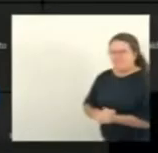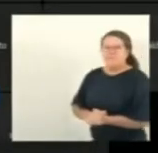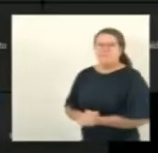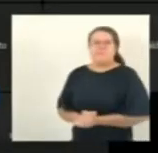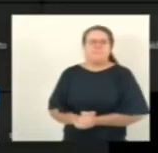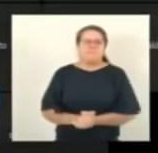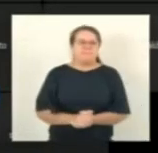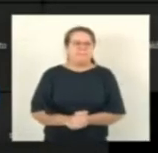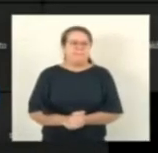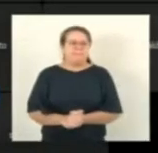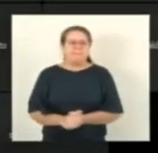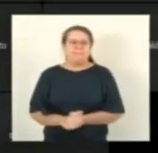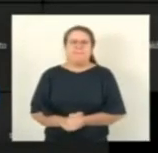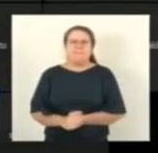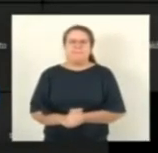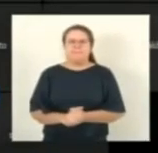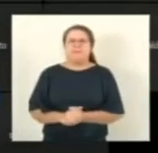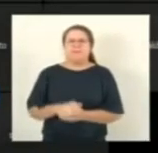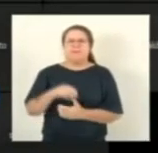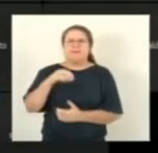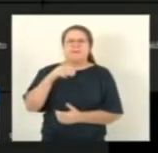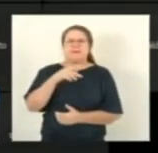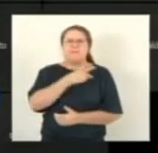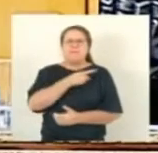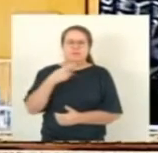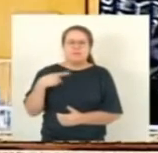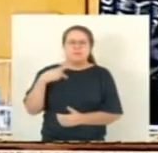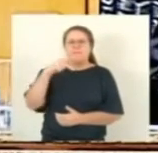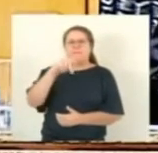sim deputado pastor Marcos Mansur